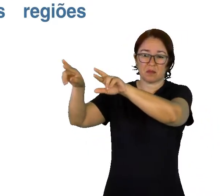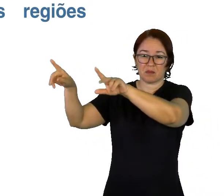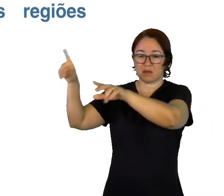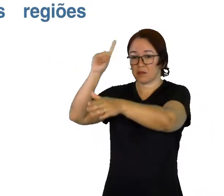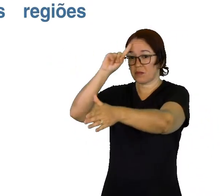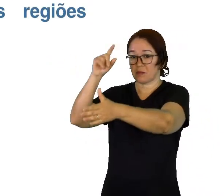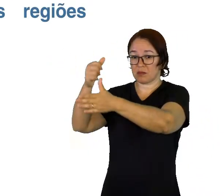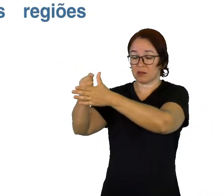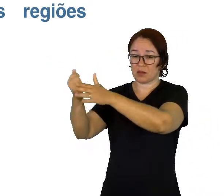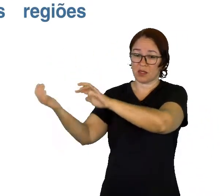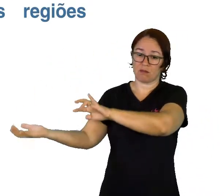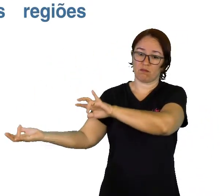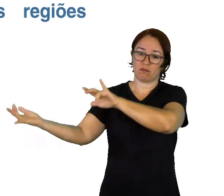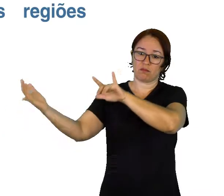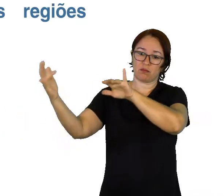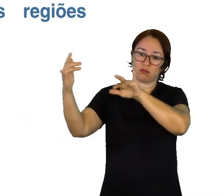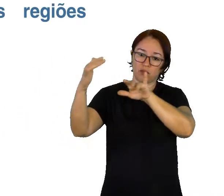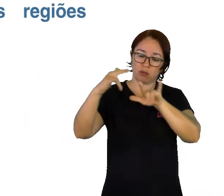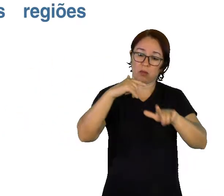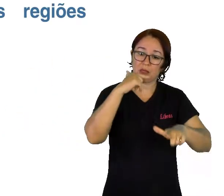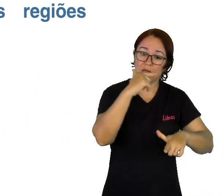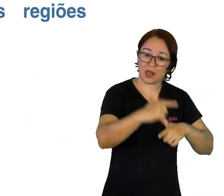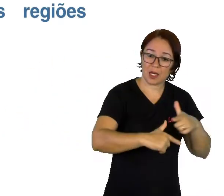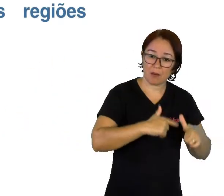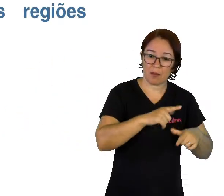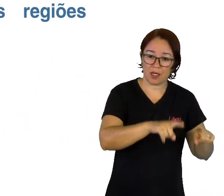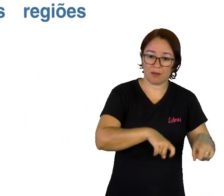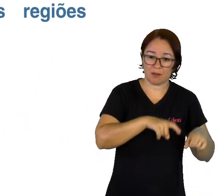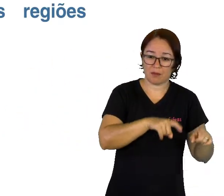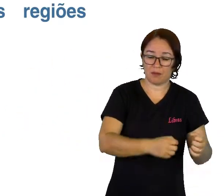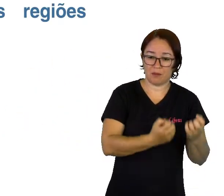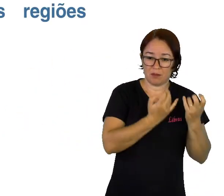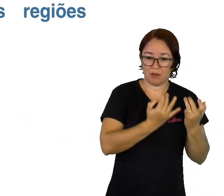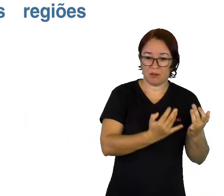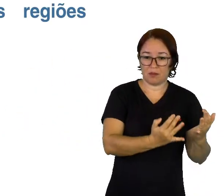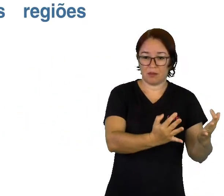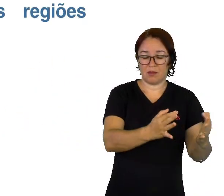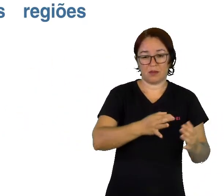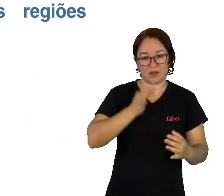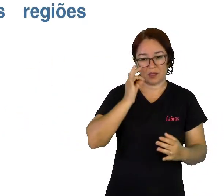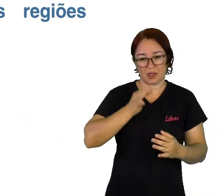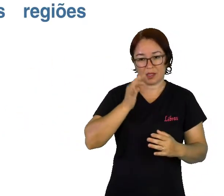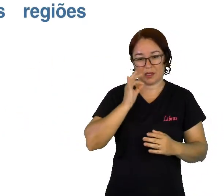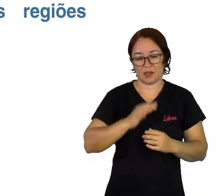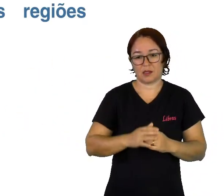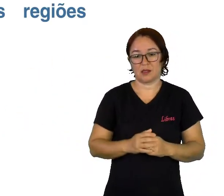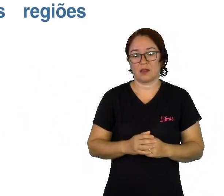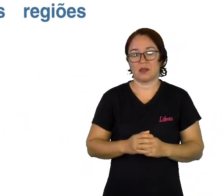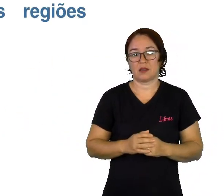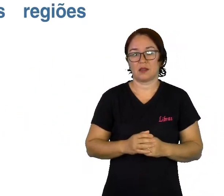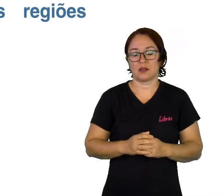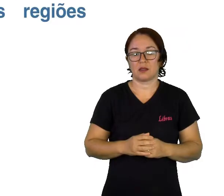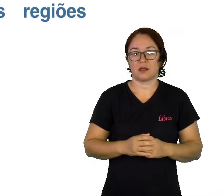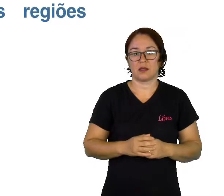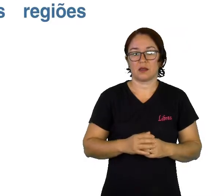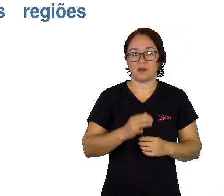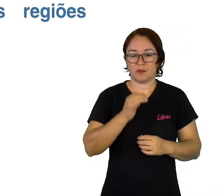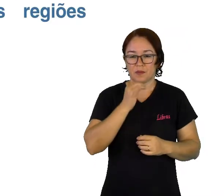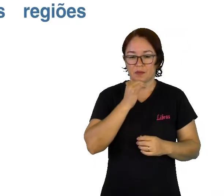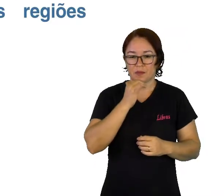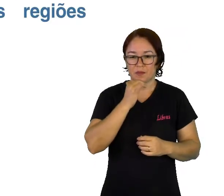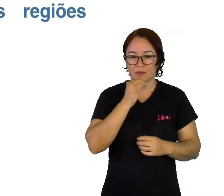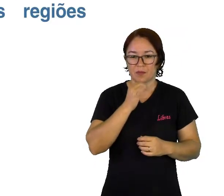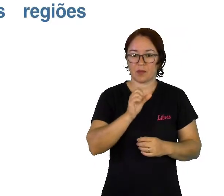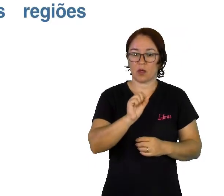especialmente na produção de café e na economia das duas maiores regiões brasileiras, que são região sul